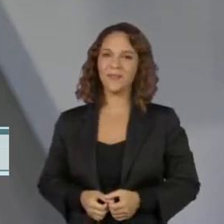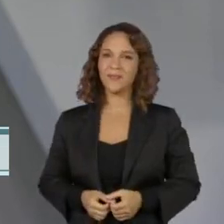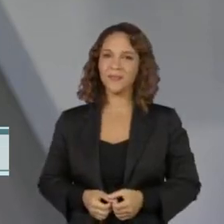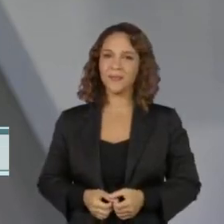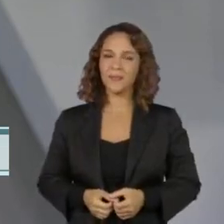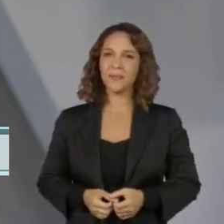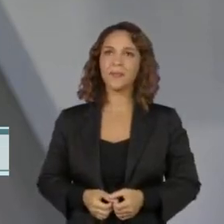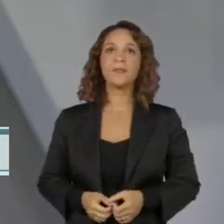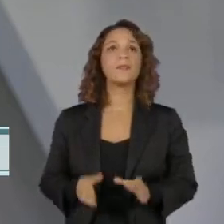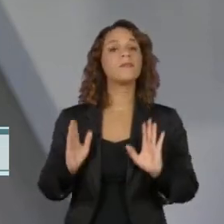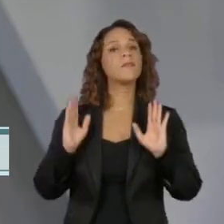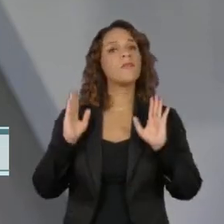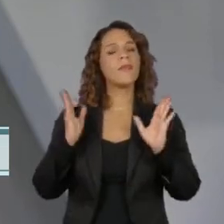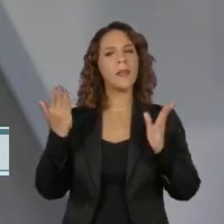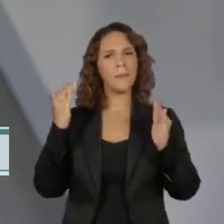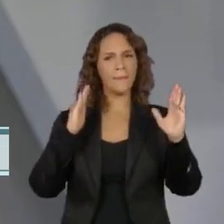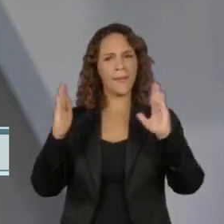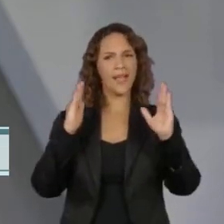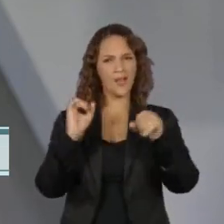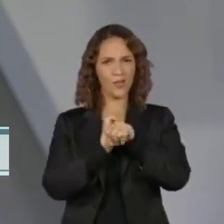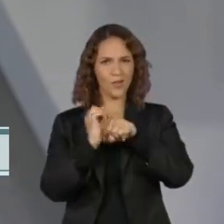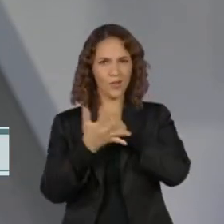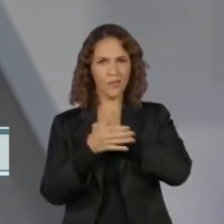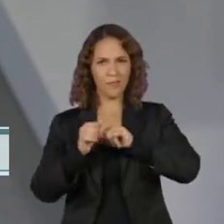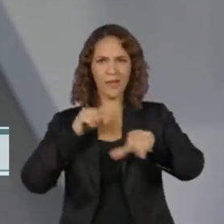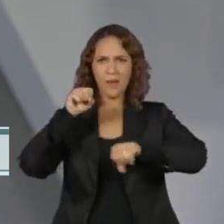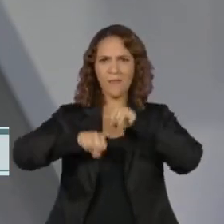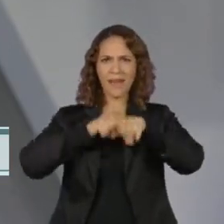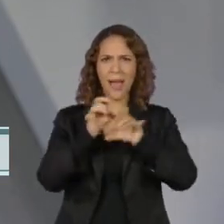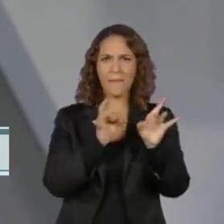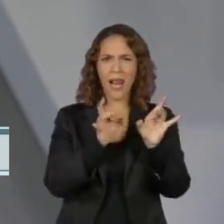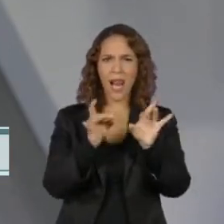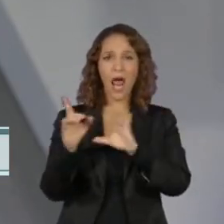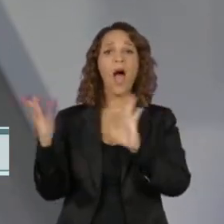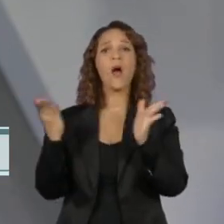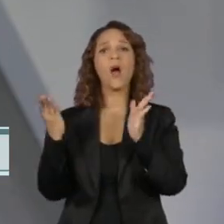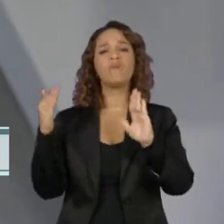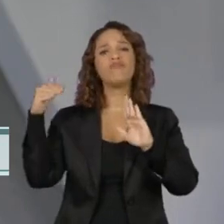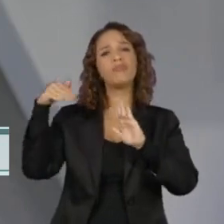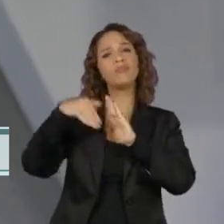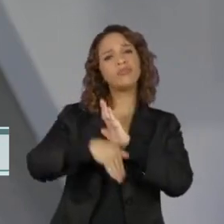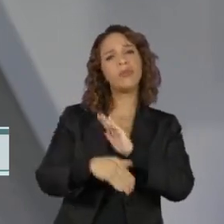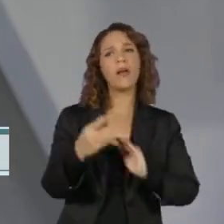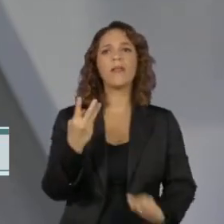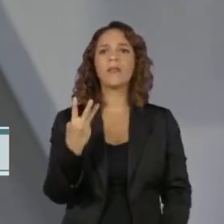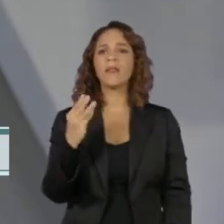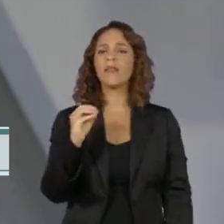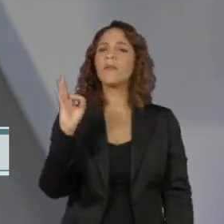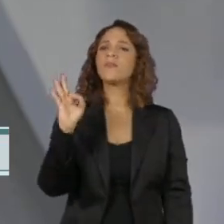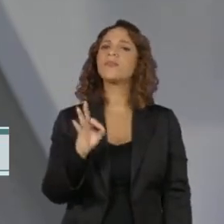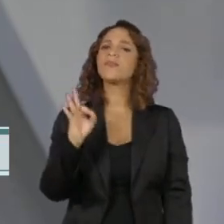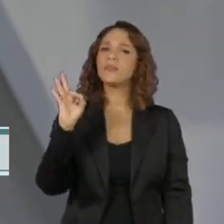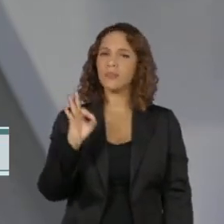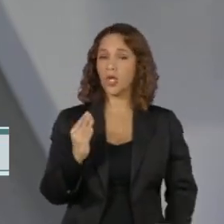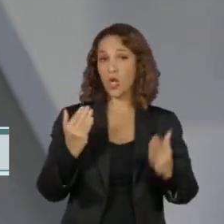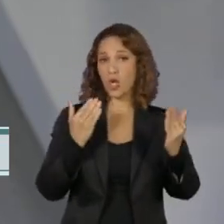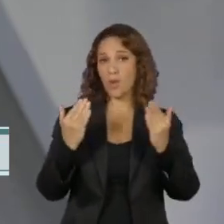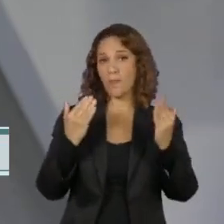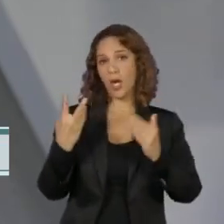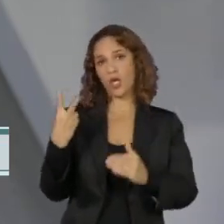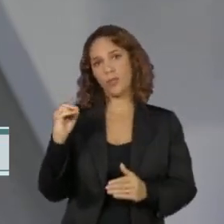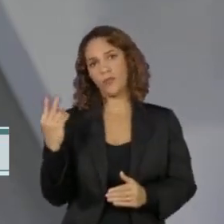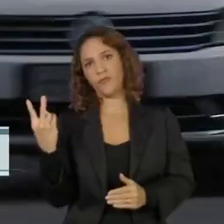Depois de um pico durante a pandemia, a venda de bicicletas teve uma queda de mais de 30% no ano passado em comparação com